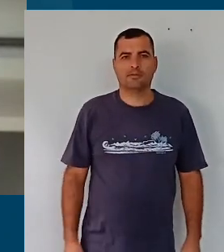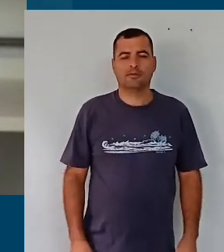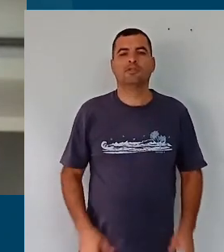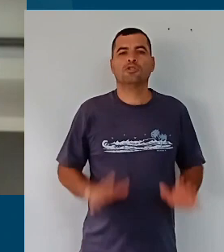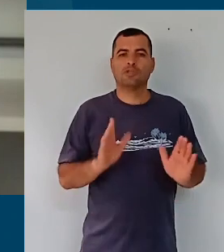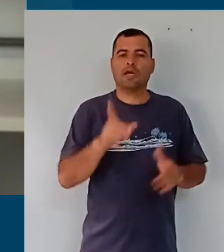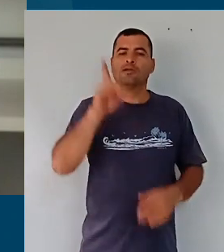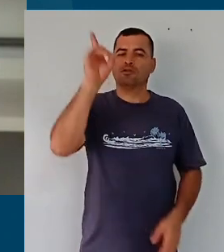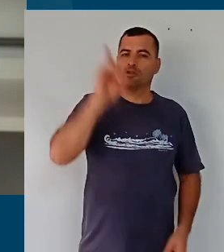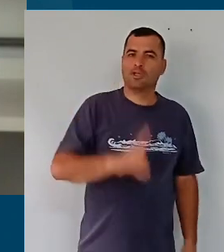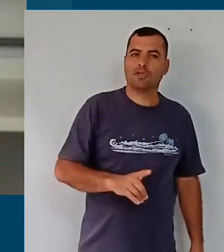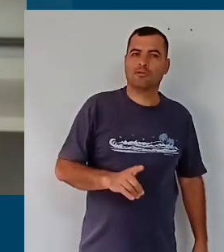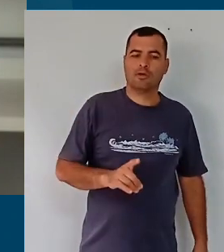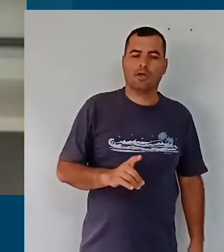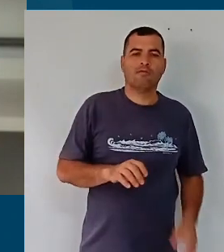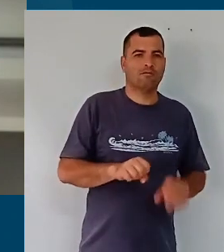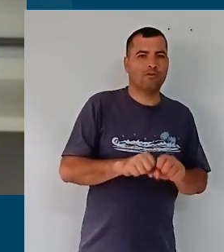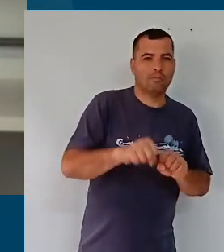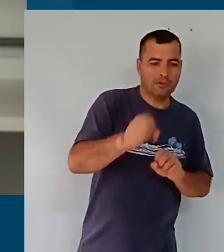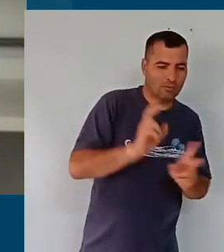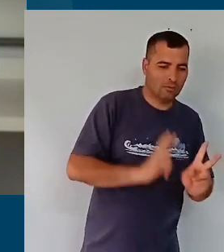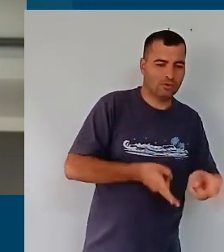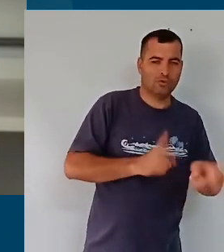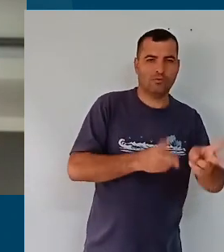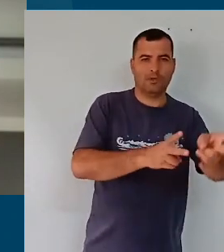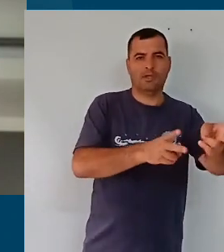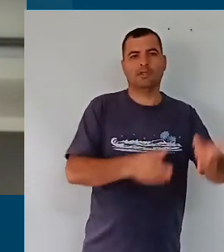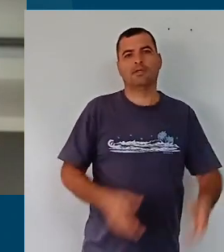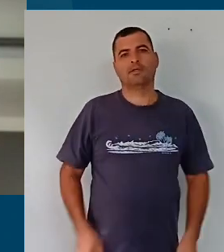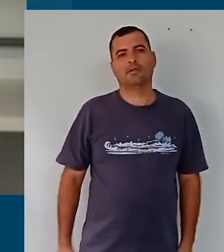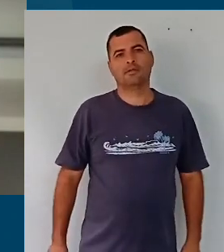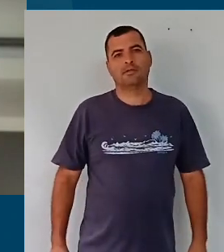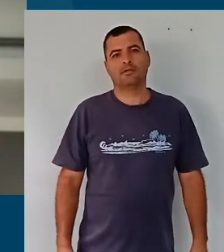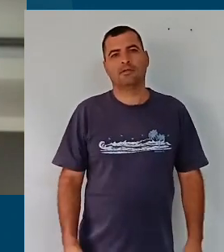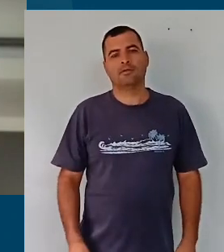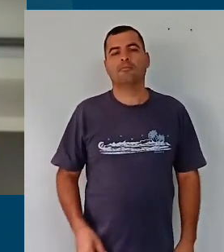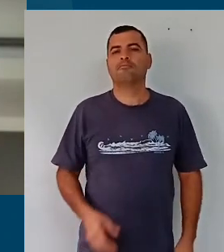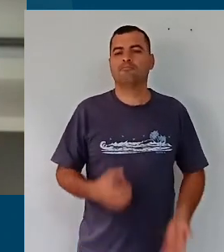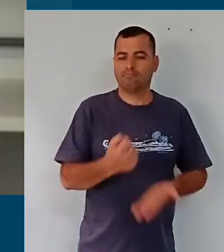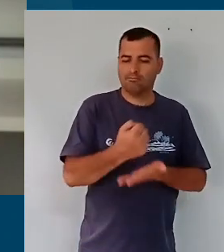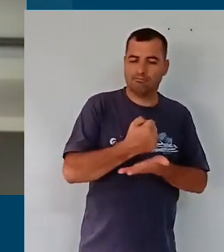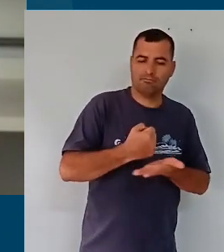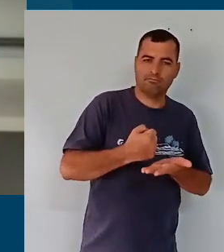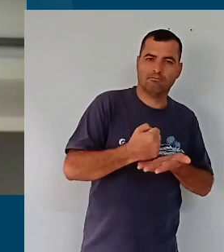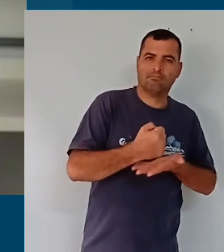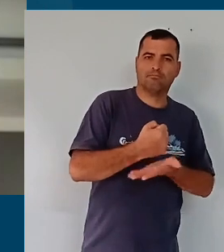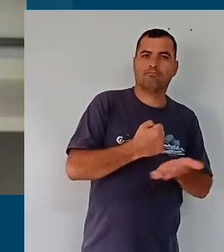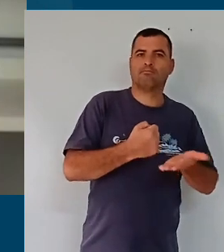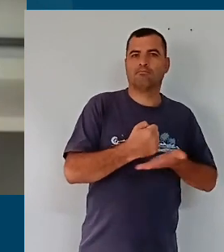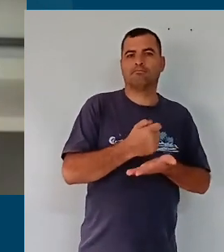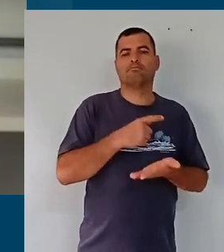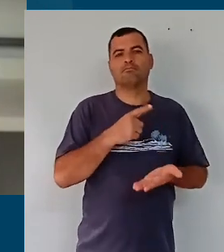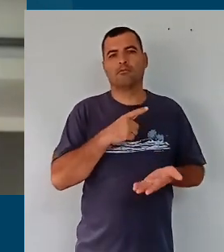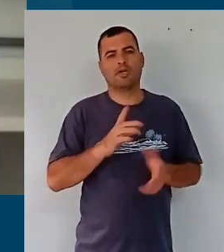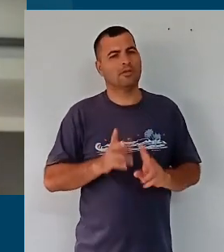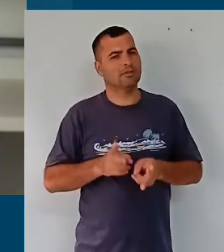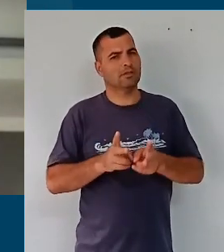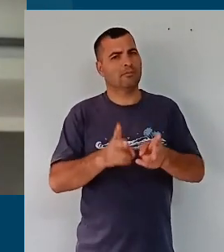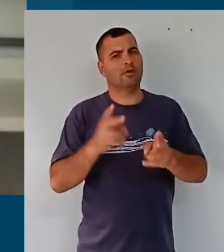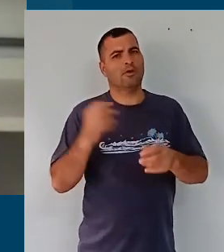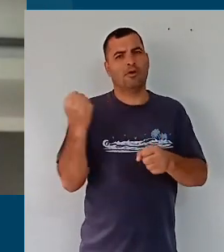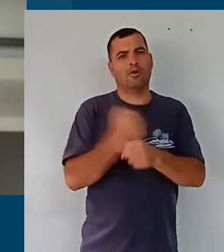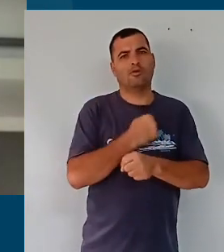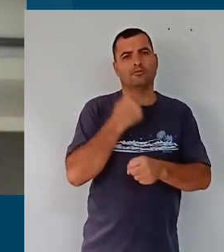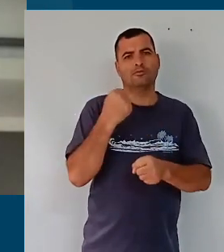direito à formação continuada e, com base nessa proposta curricular, sempre em movimento, sempre em